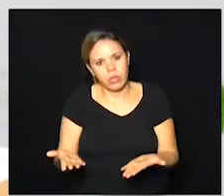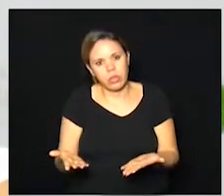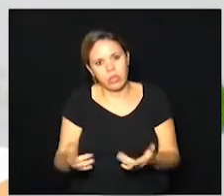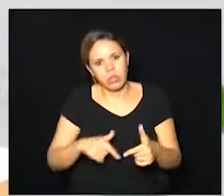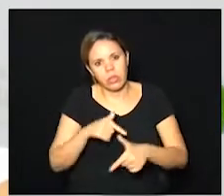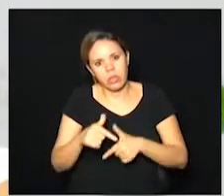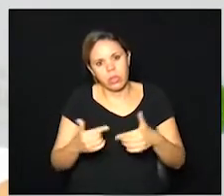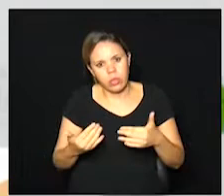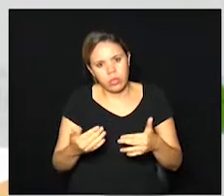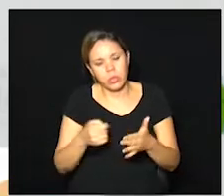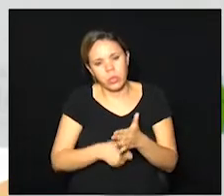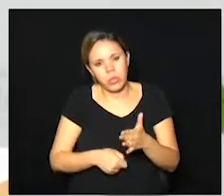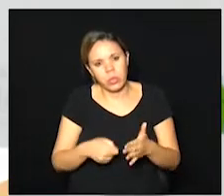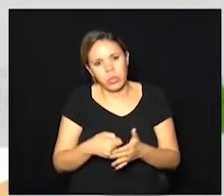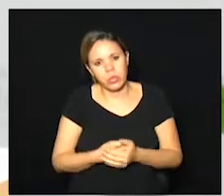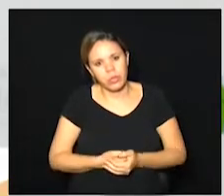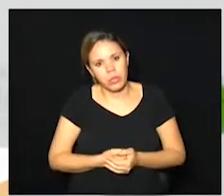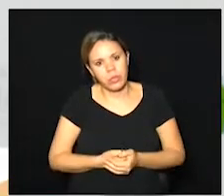linha de frente,